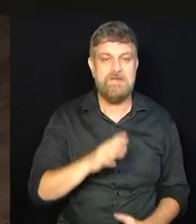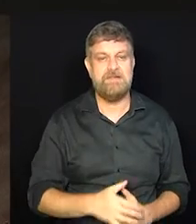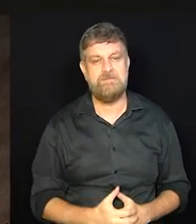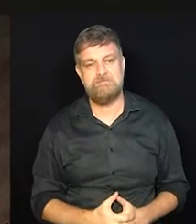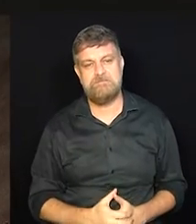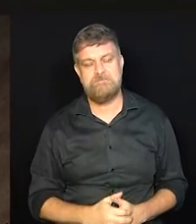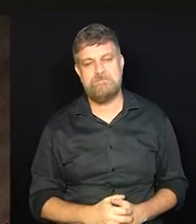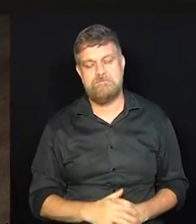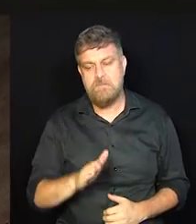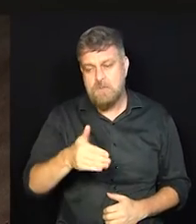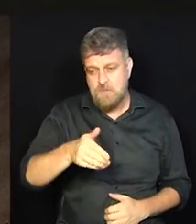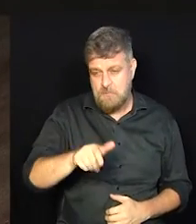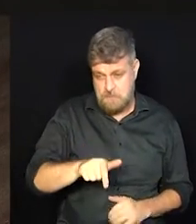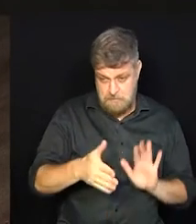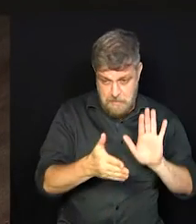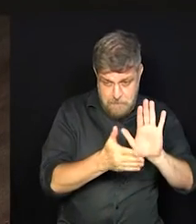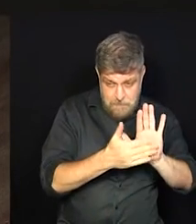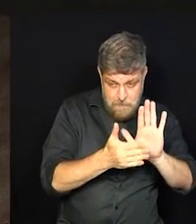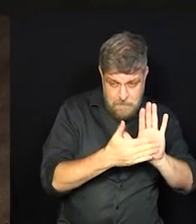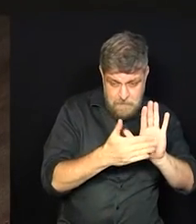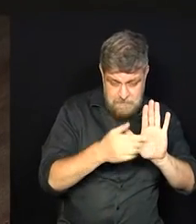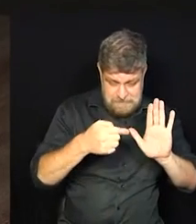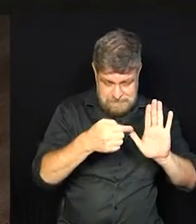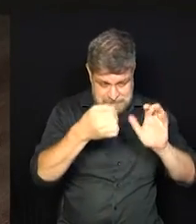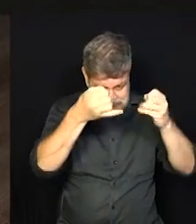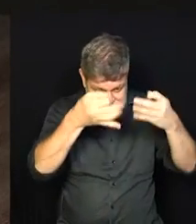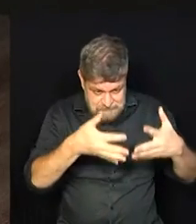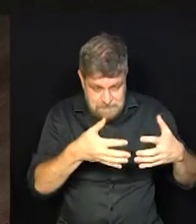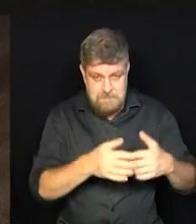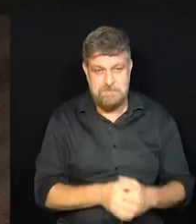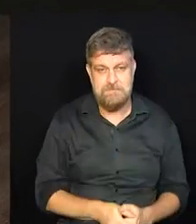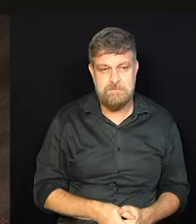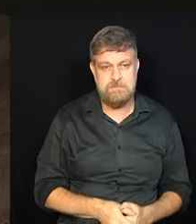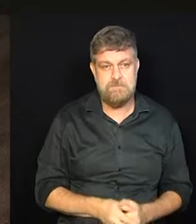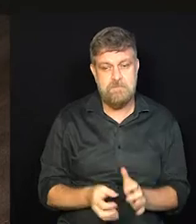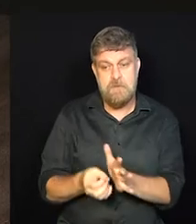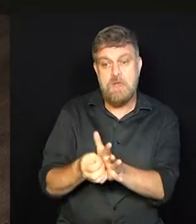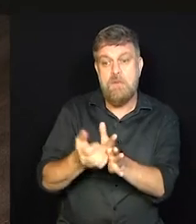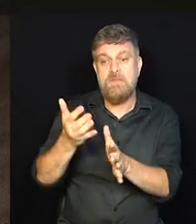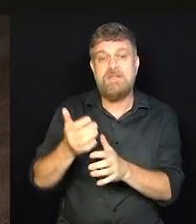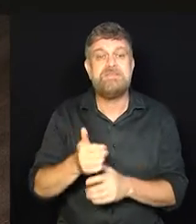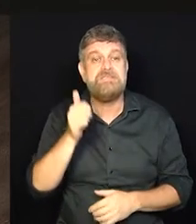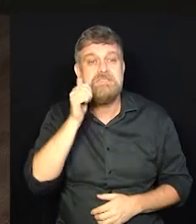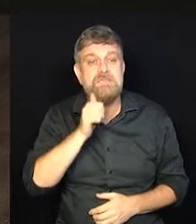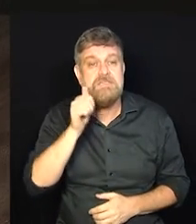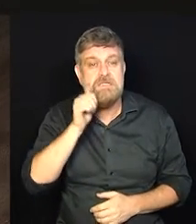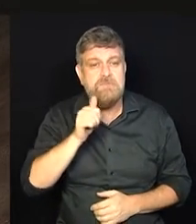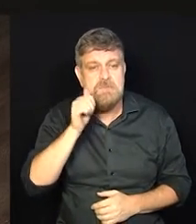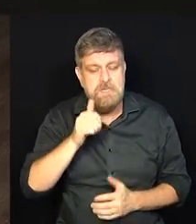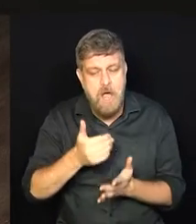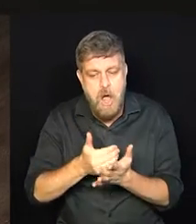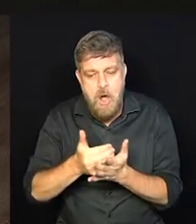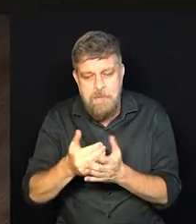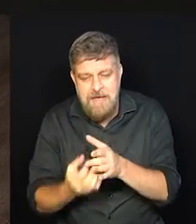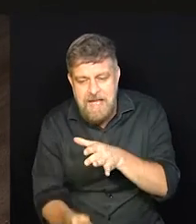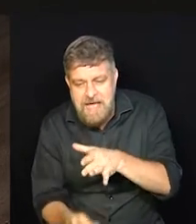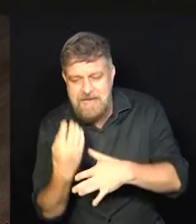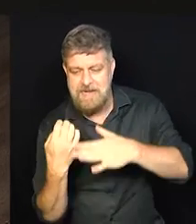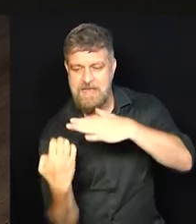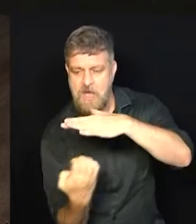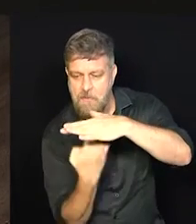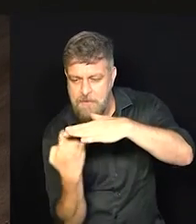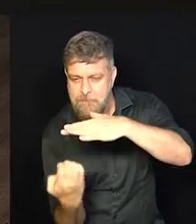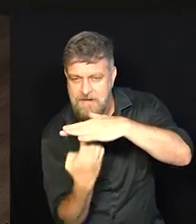mundo bem Quando a gente fala desse propósito, Natália, e às vezes muitas mulheres começam até a empreender,